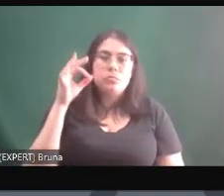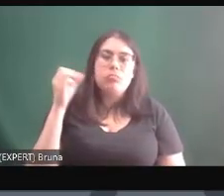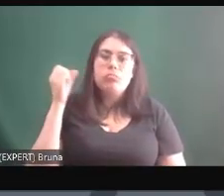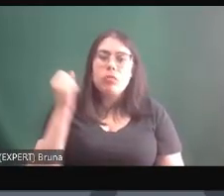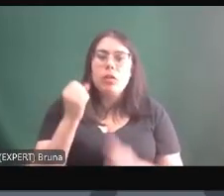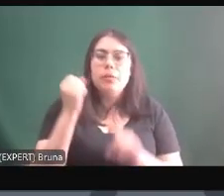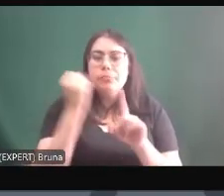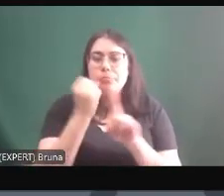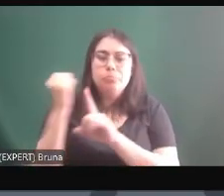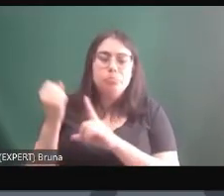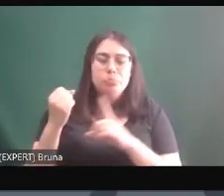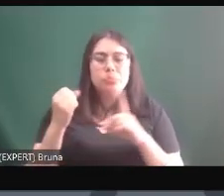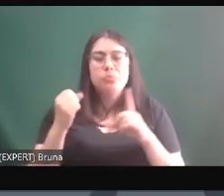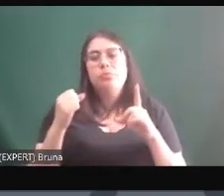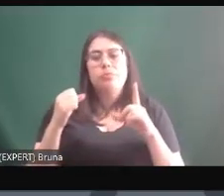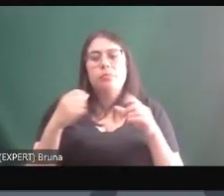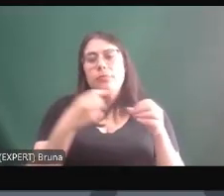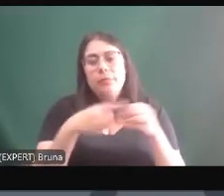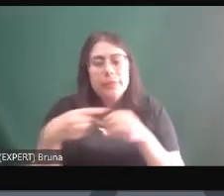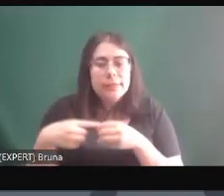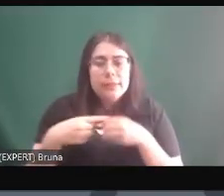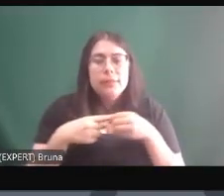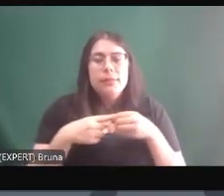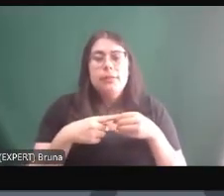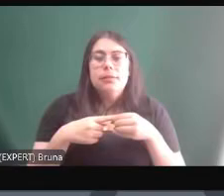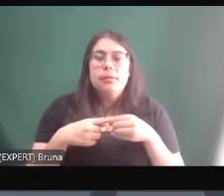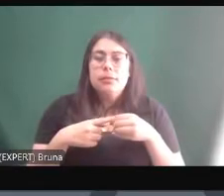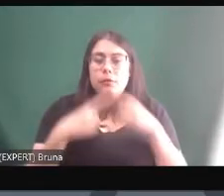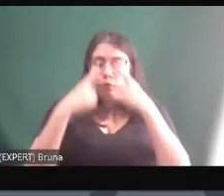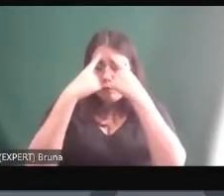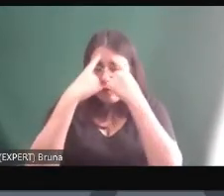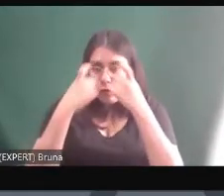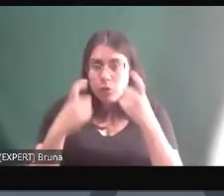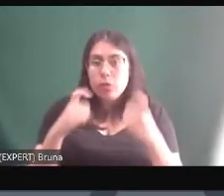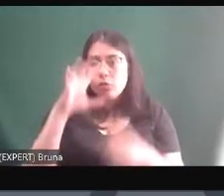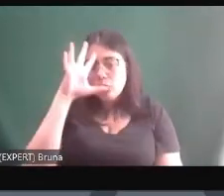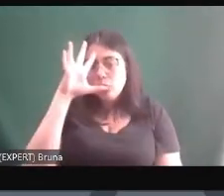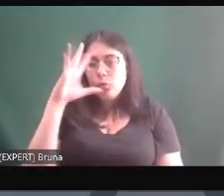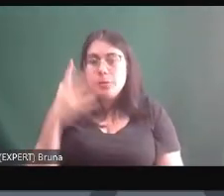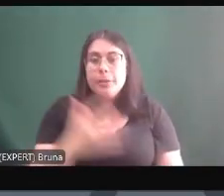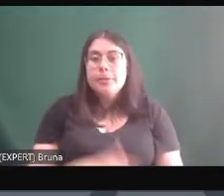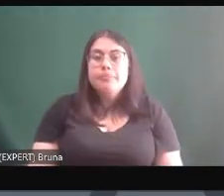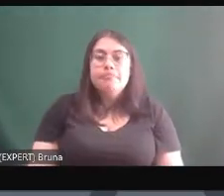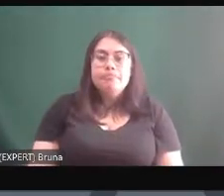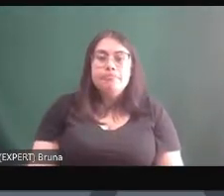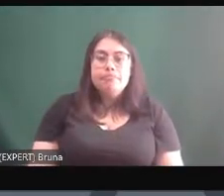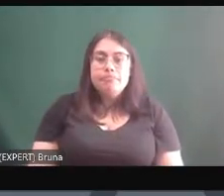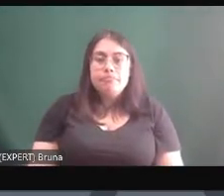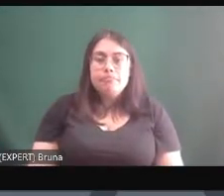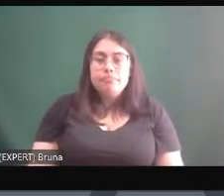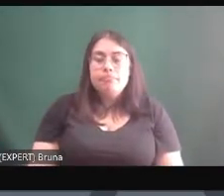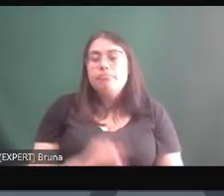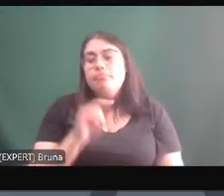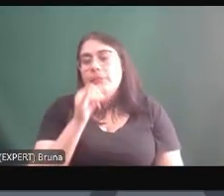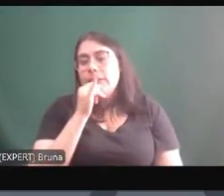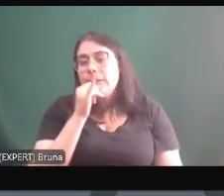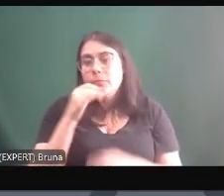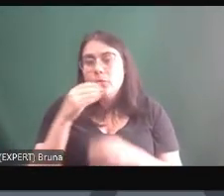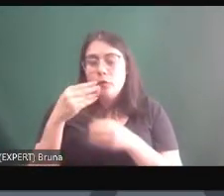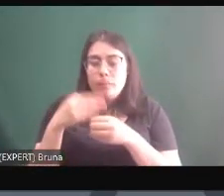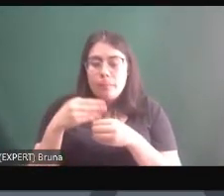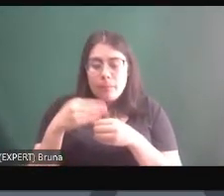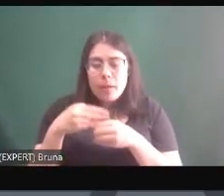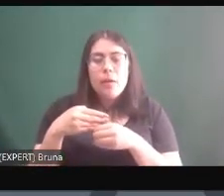é muito desproporcional nas cidades violentas essa concentração de homicídios e um bairro onde tem muito homicídio normalmente